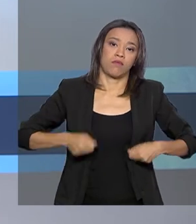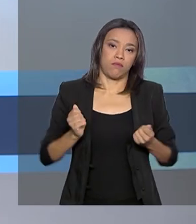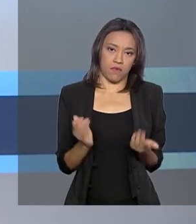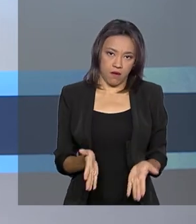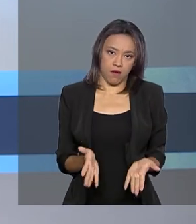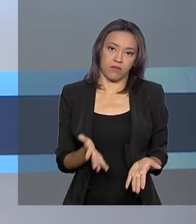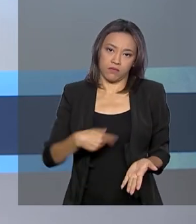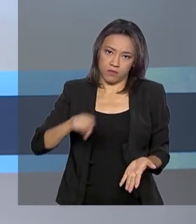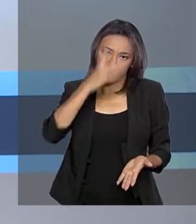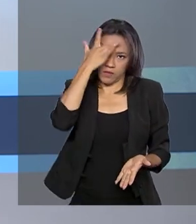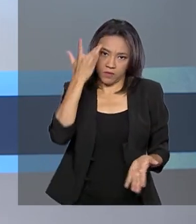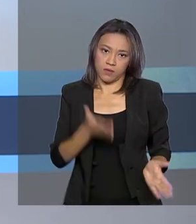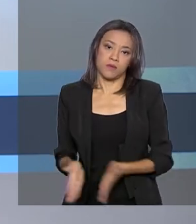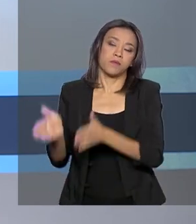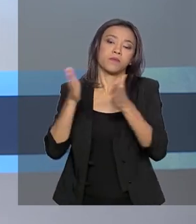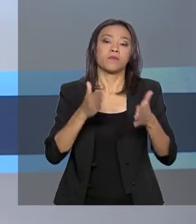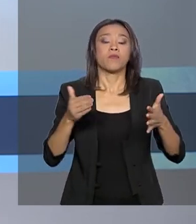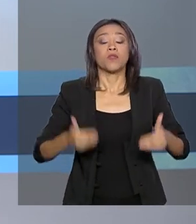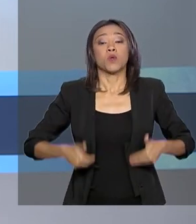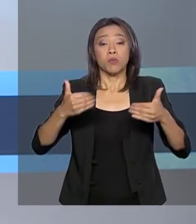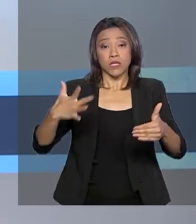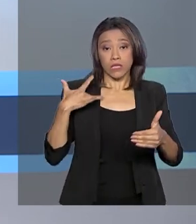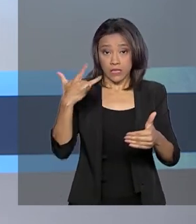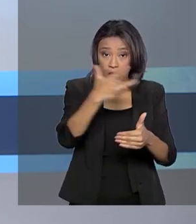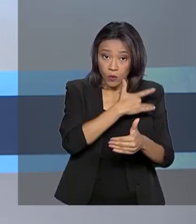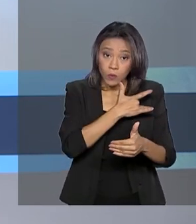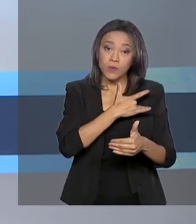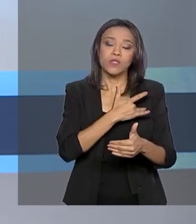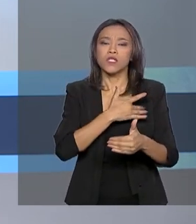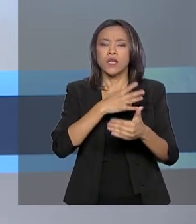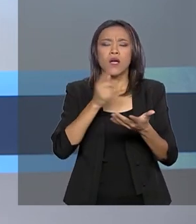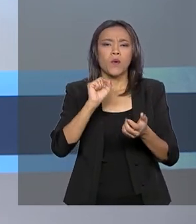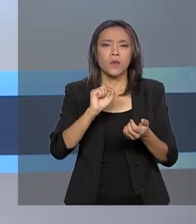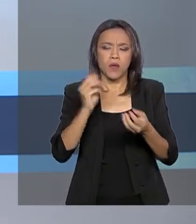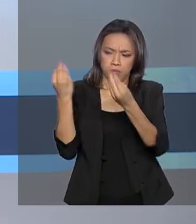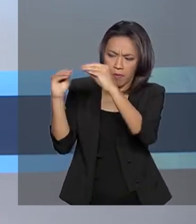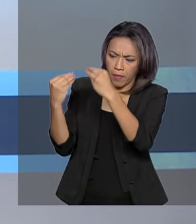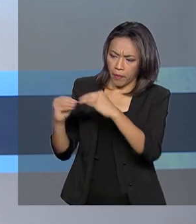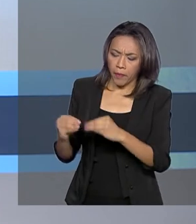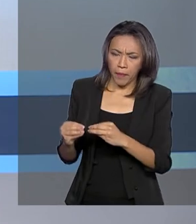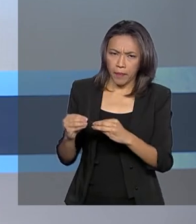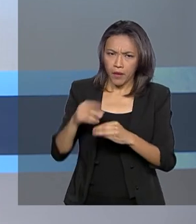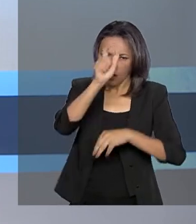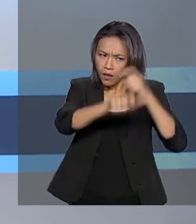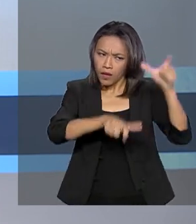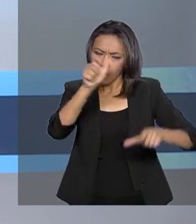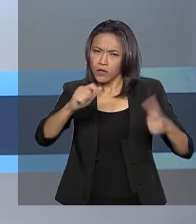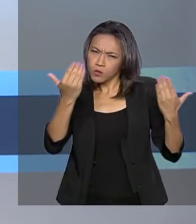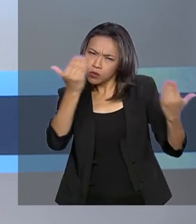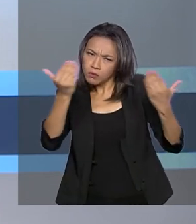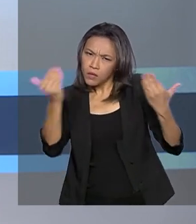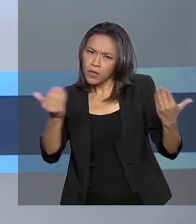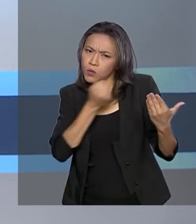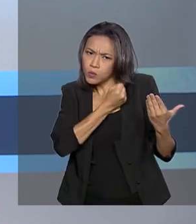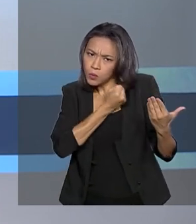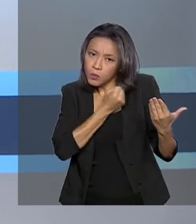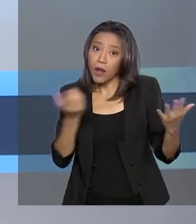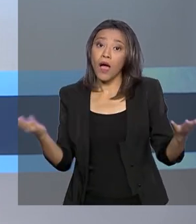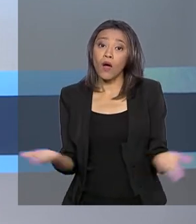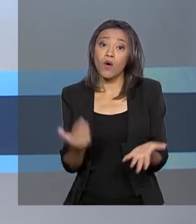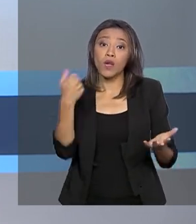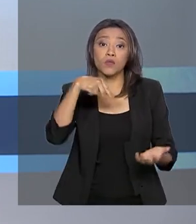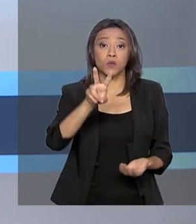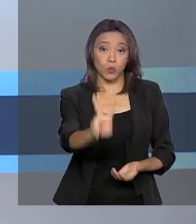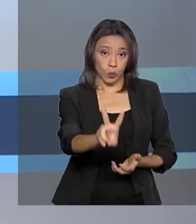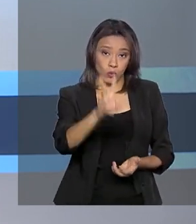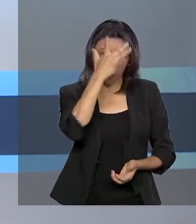O Ministério da Saúde atualizou o número de casos suspeitos do novo coronavírus no Brasil. Agora, duas pessoas